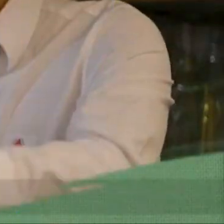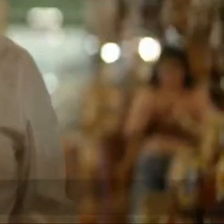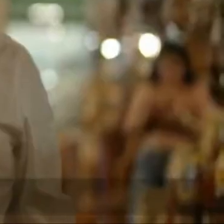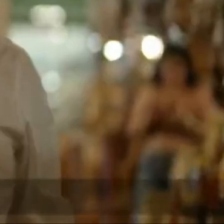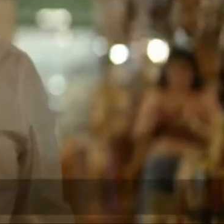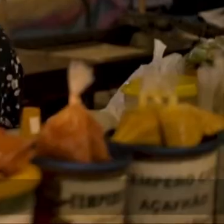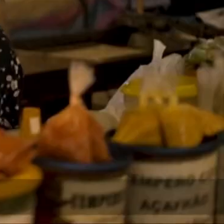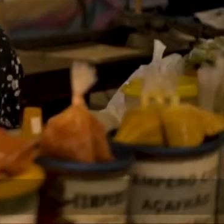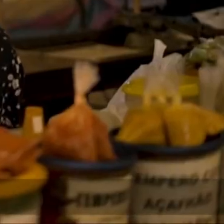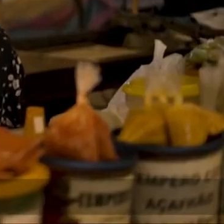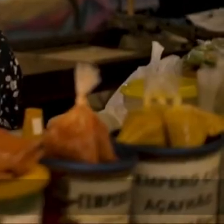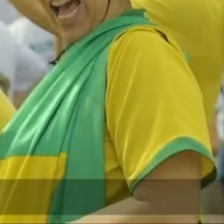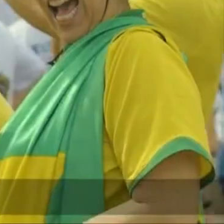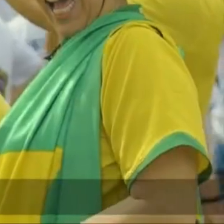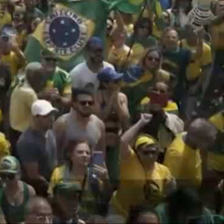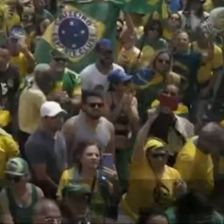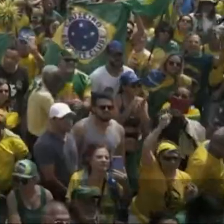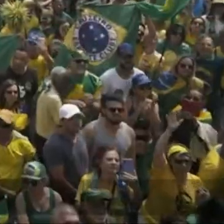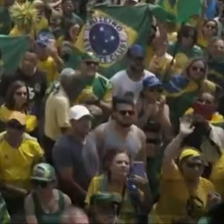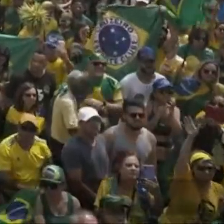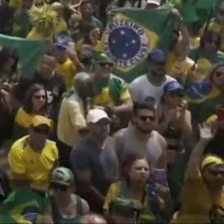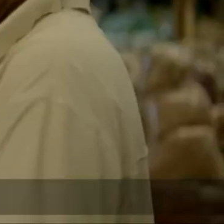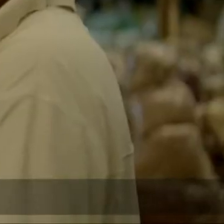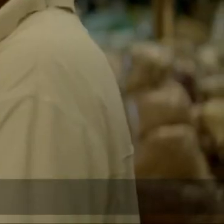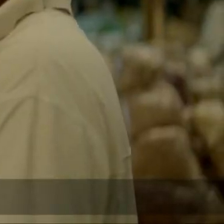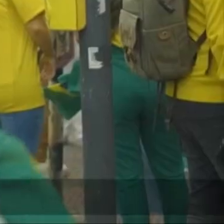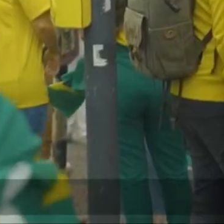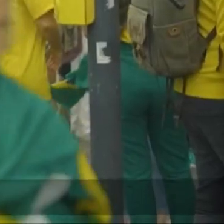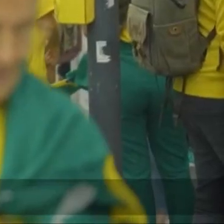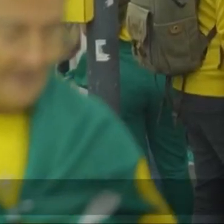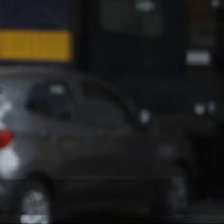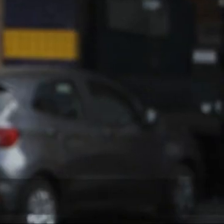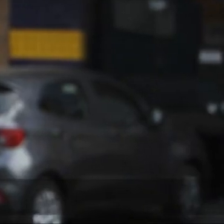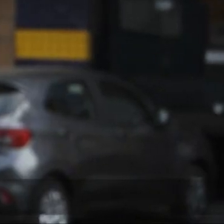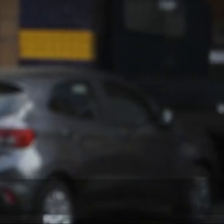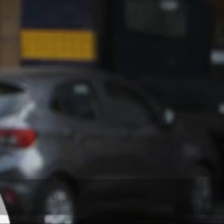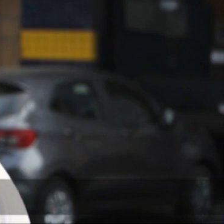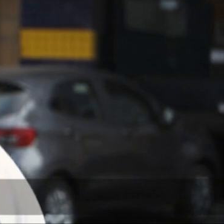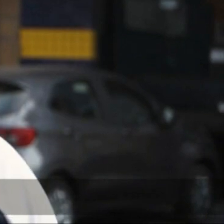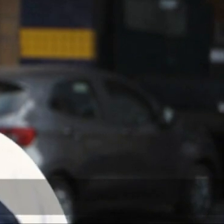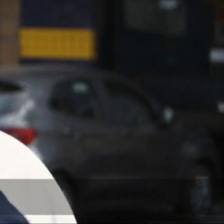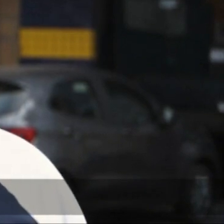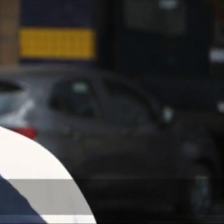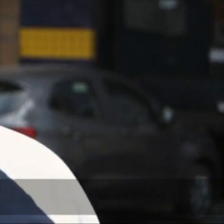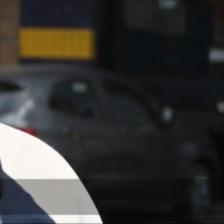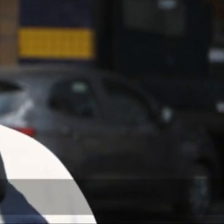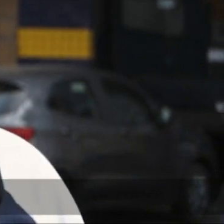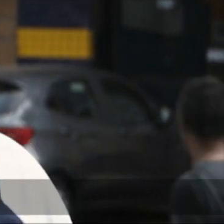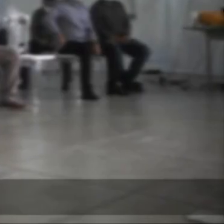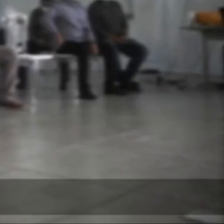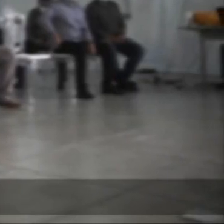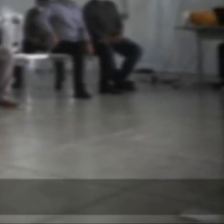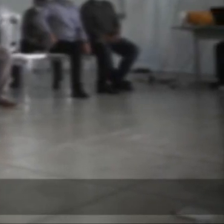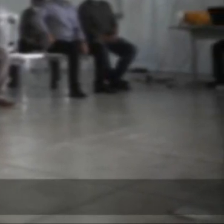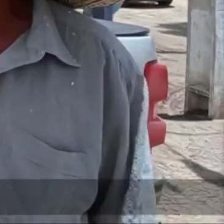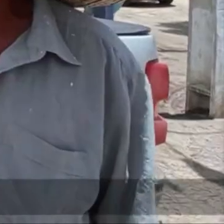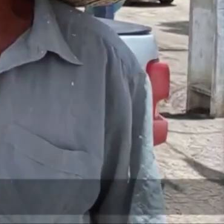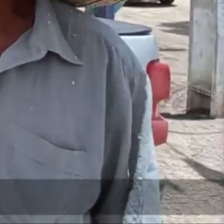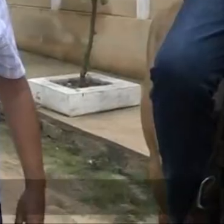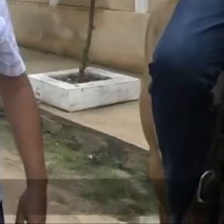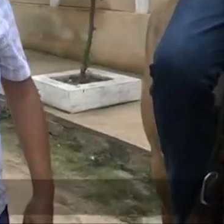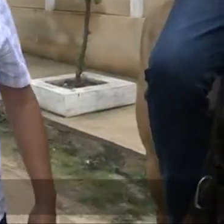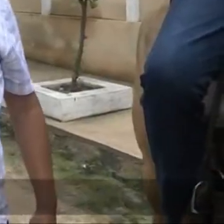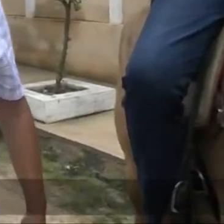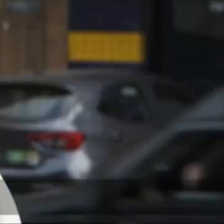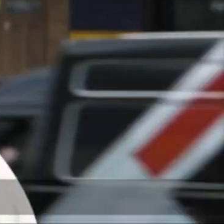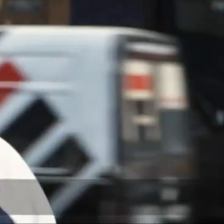Tem muita gente decidindo. É Viana 22 para governador. Ó, governador, já acompanho o caso de Viana já tem muito tempo, né? Foi sair para senador. Agora